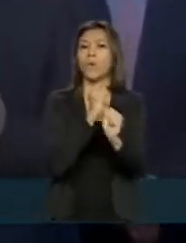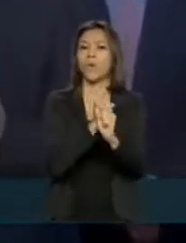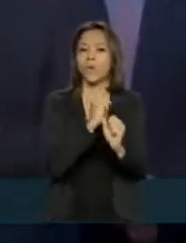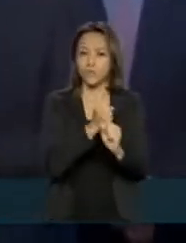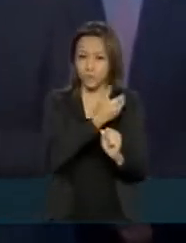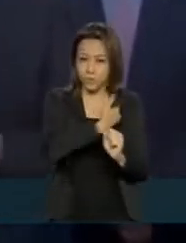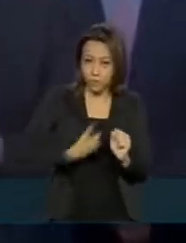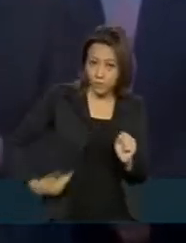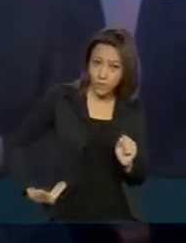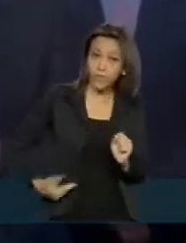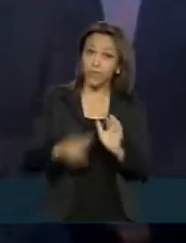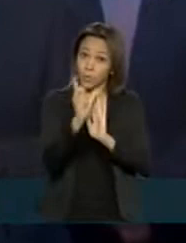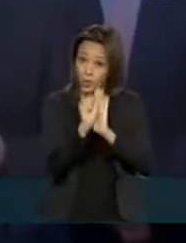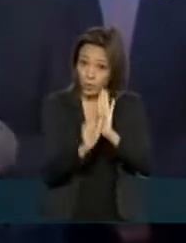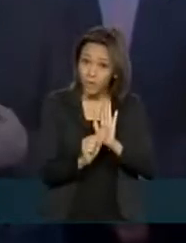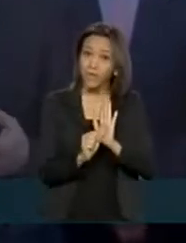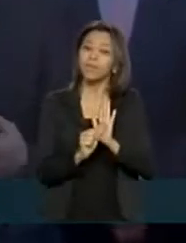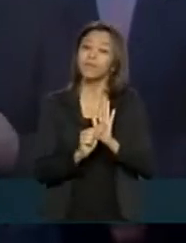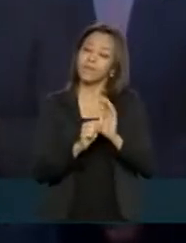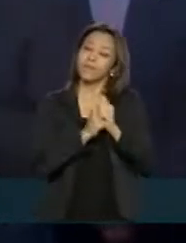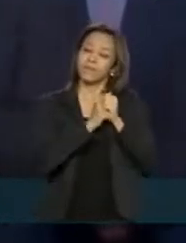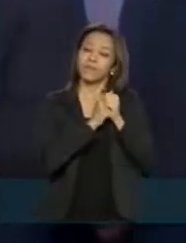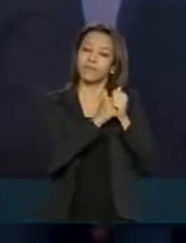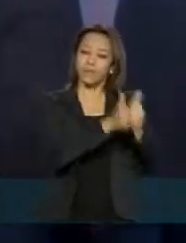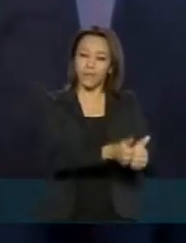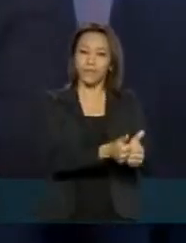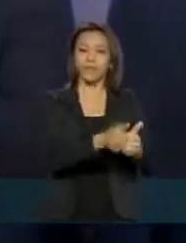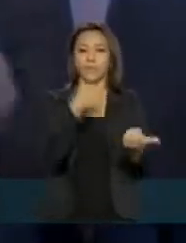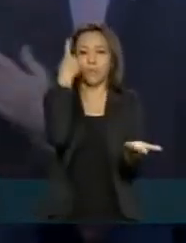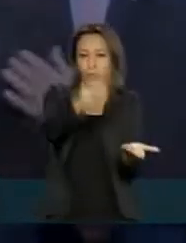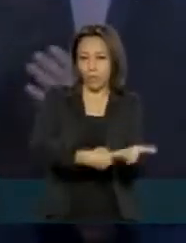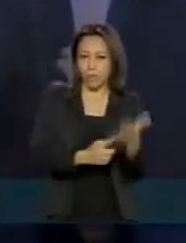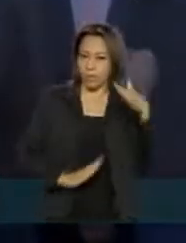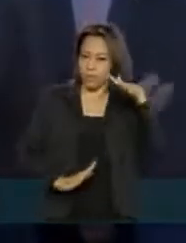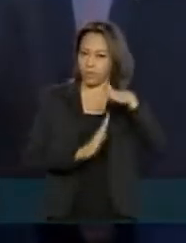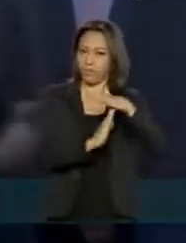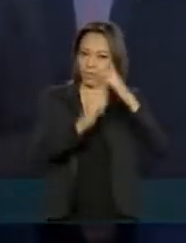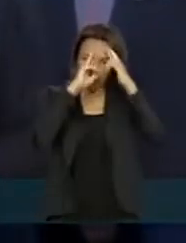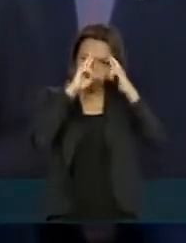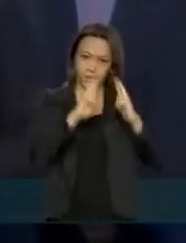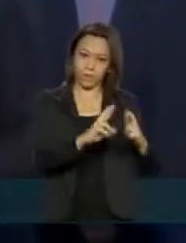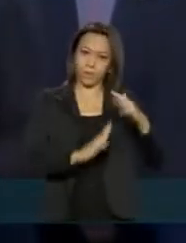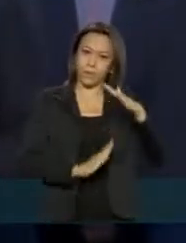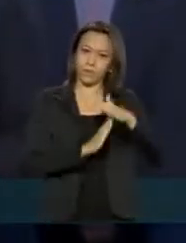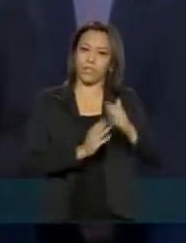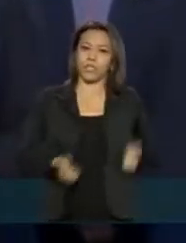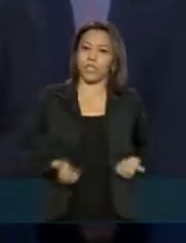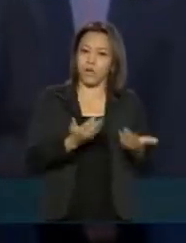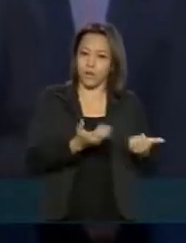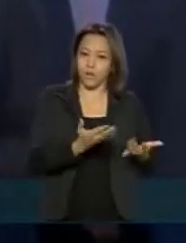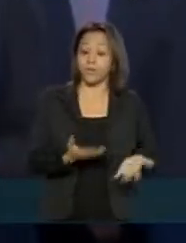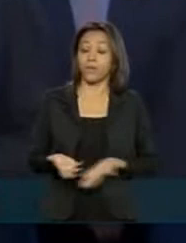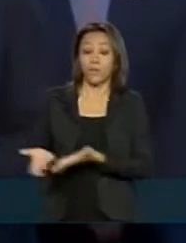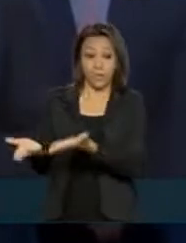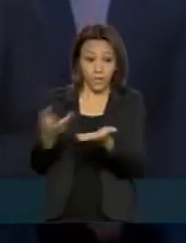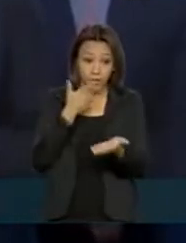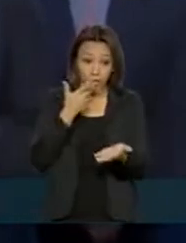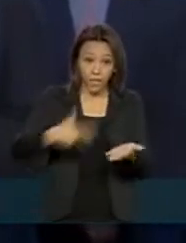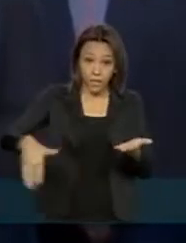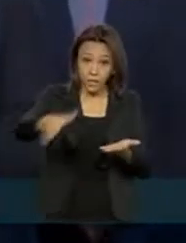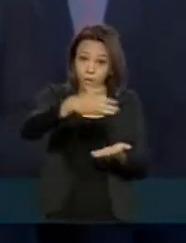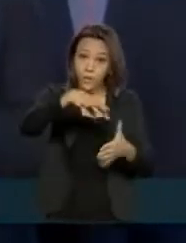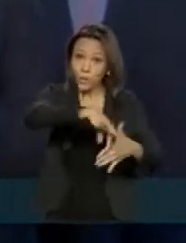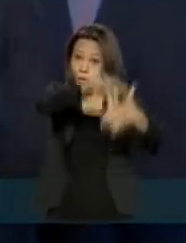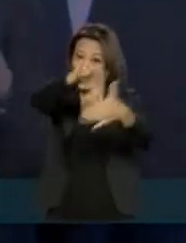compromisso de manter o teto de gastos. E por isso, chegamos aqui à conclusão com todos os senhores líderes da base de que o auxílio